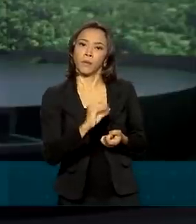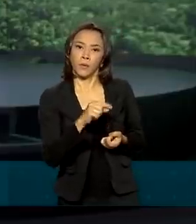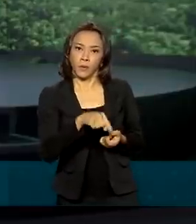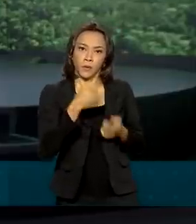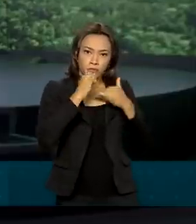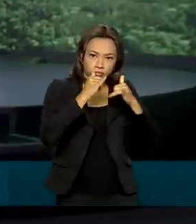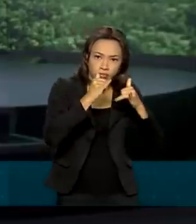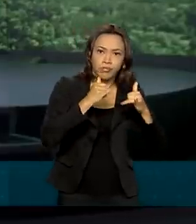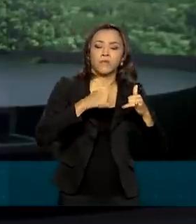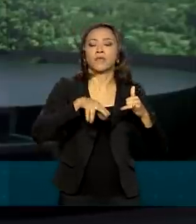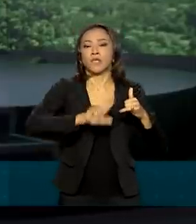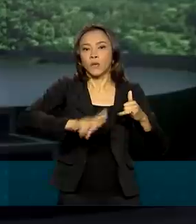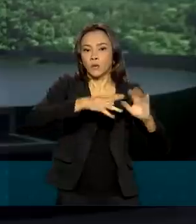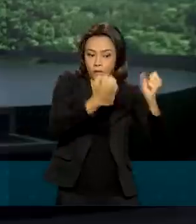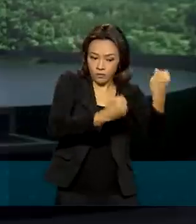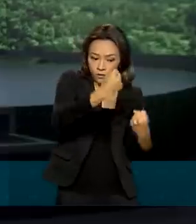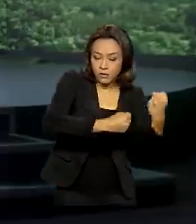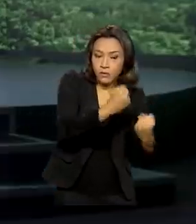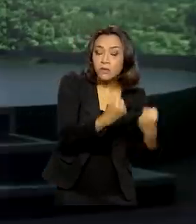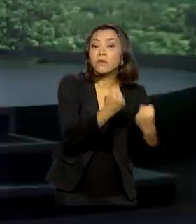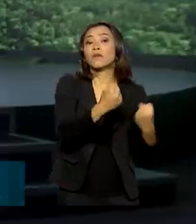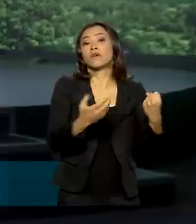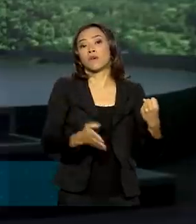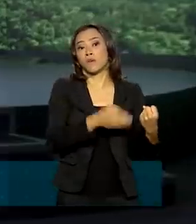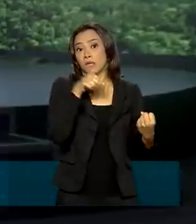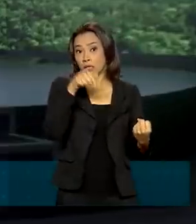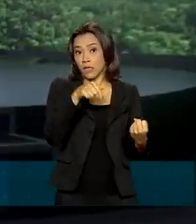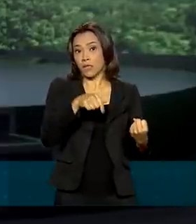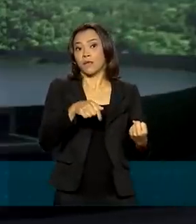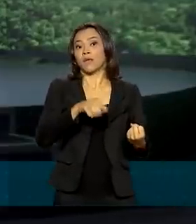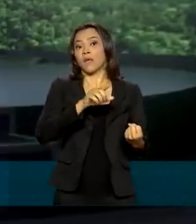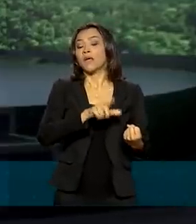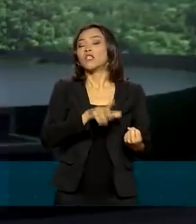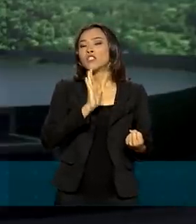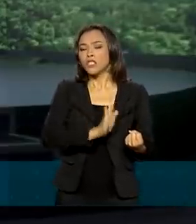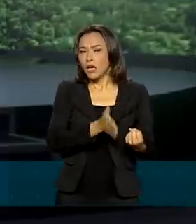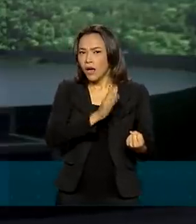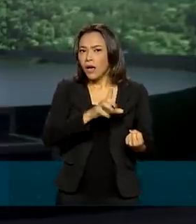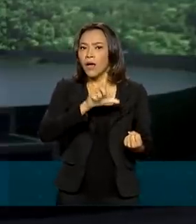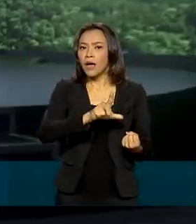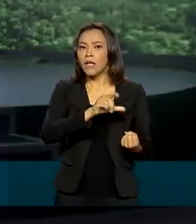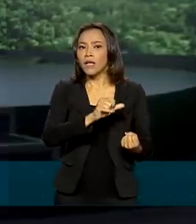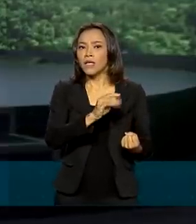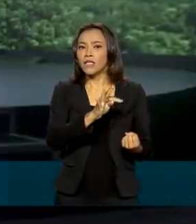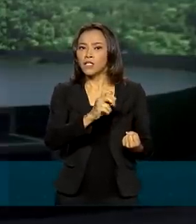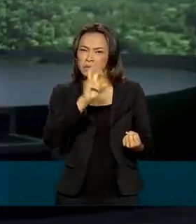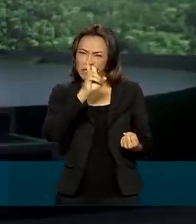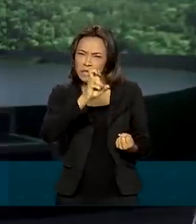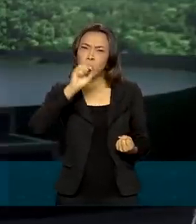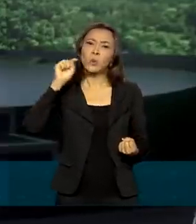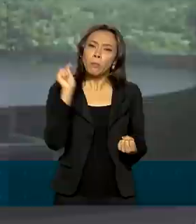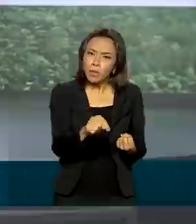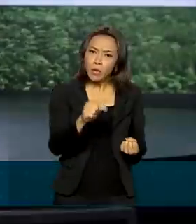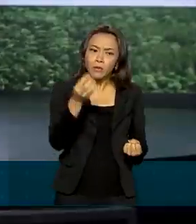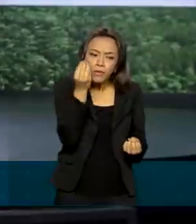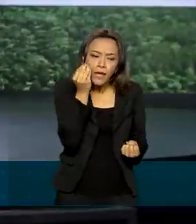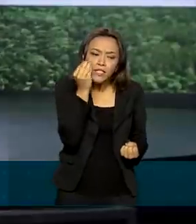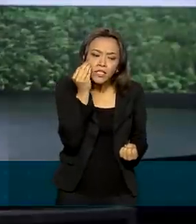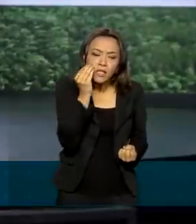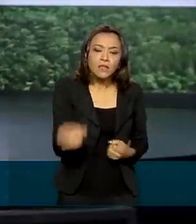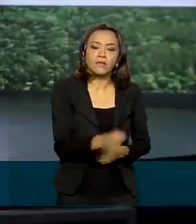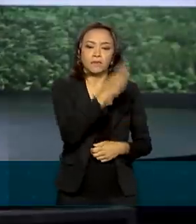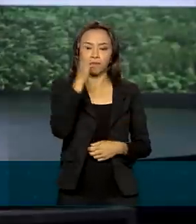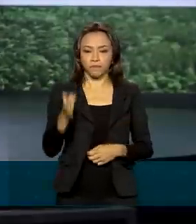ao planeta, pouca gente sabe disso. Mas baterias de nióbio, lítio, a gente já está com a leva de 5 mil baterias agora em teste. A